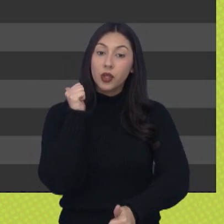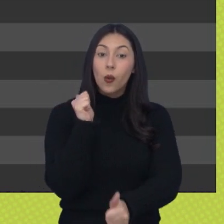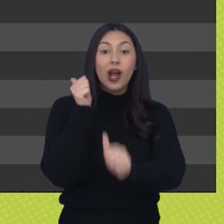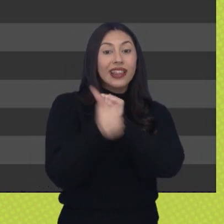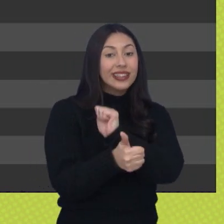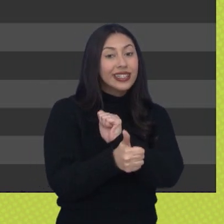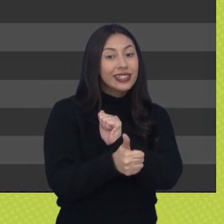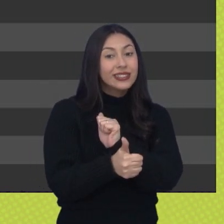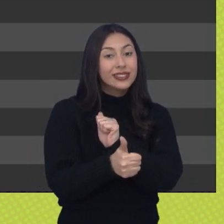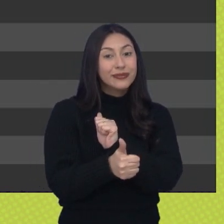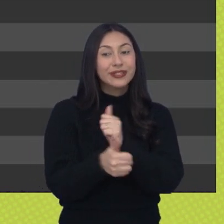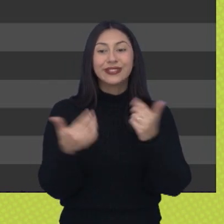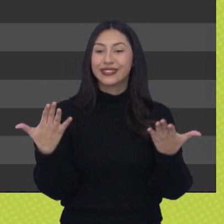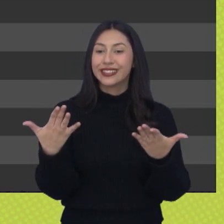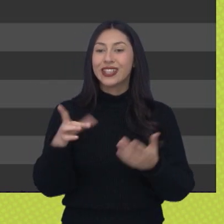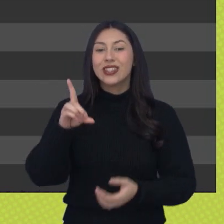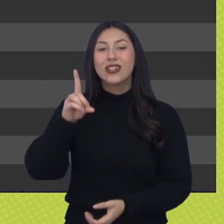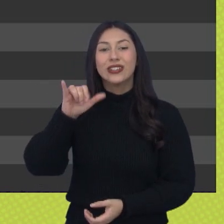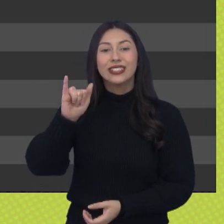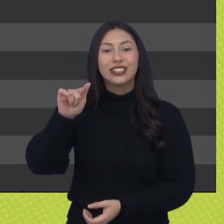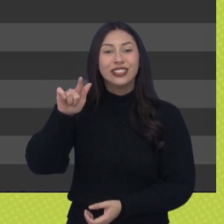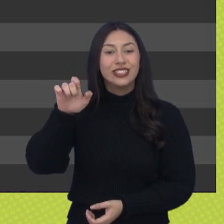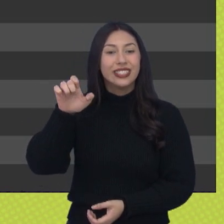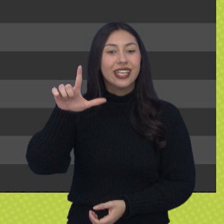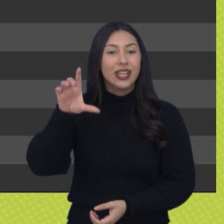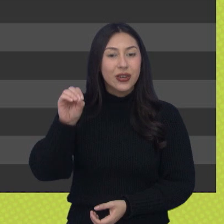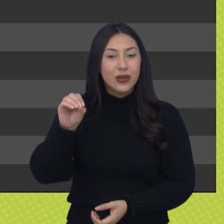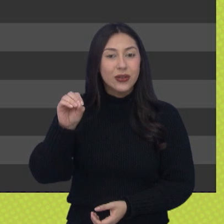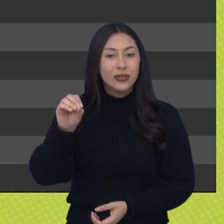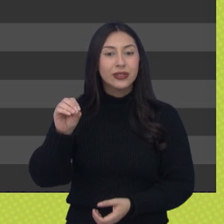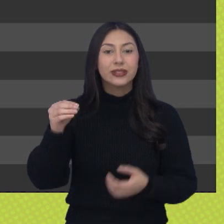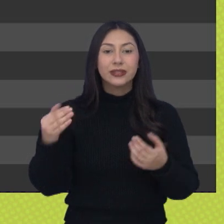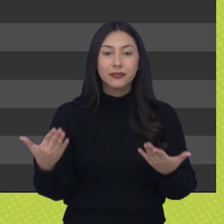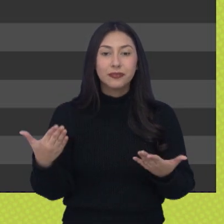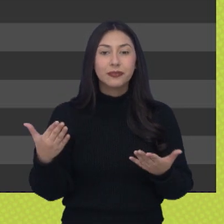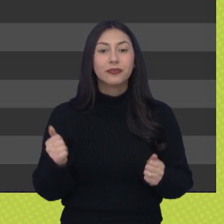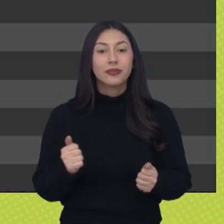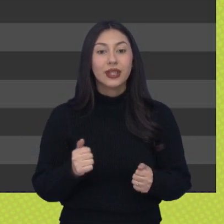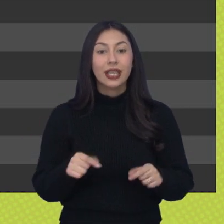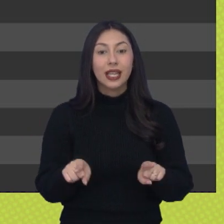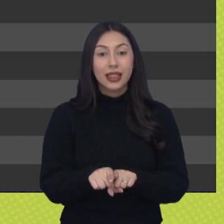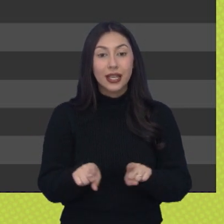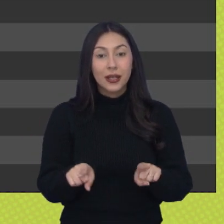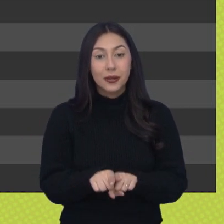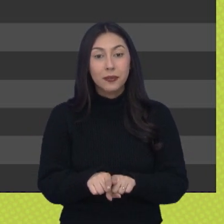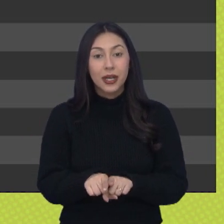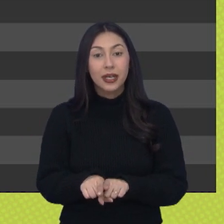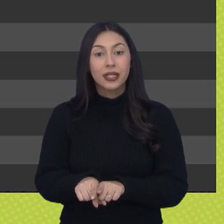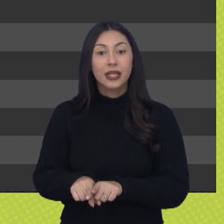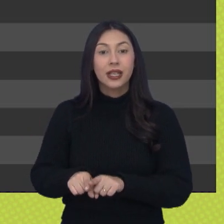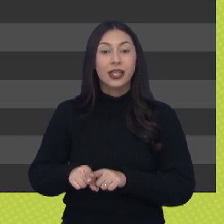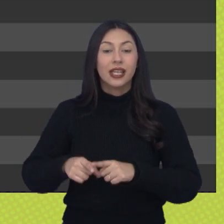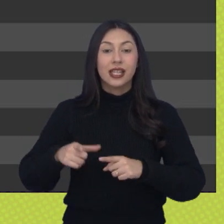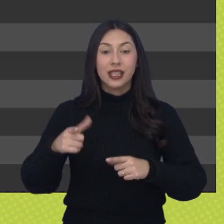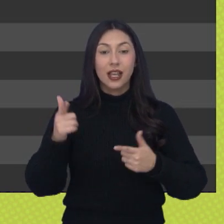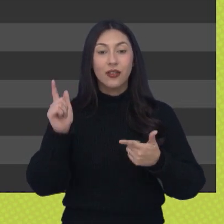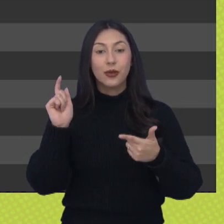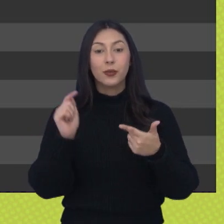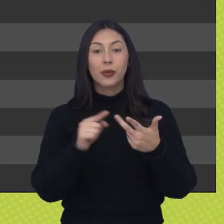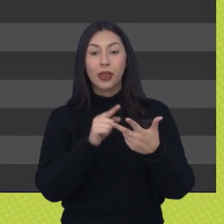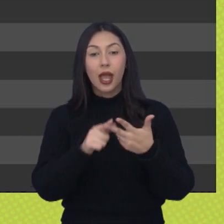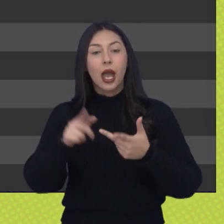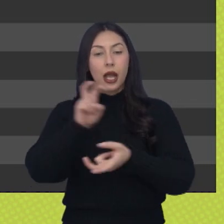Diego Hipólito. Olha que beleza. O atletismo masculino e feminino, badminton masculino e feminino, capoeira, ciclismo,